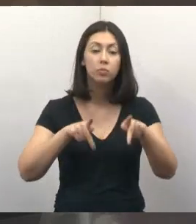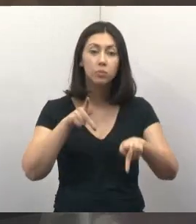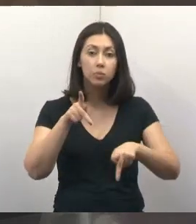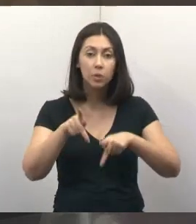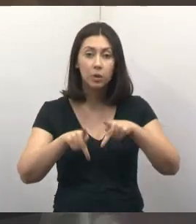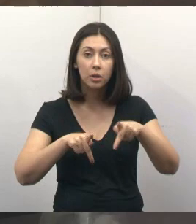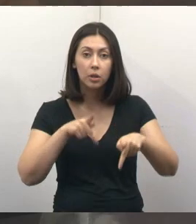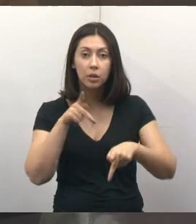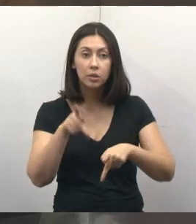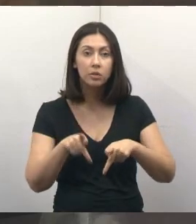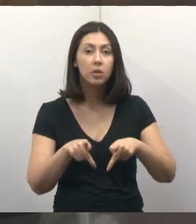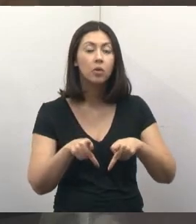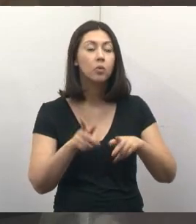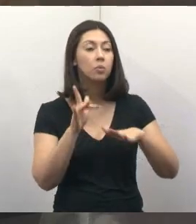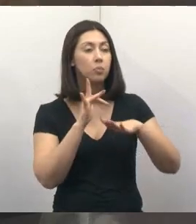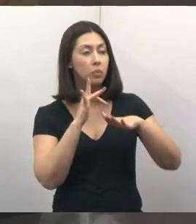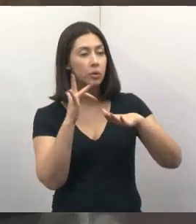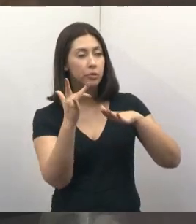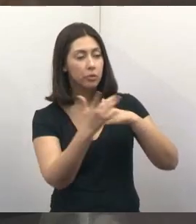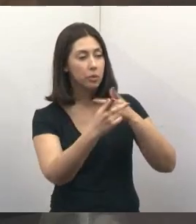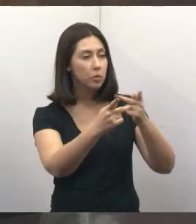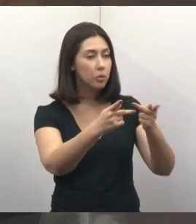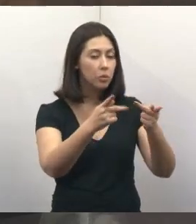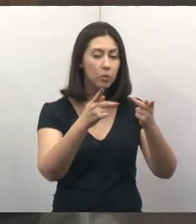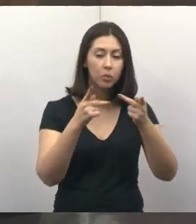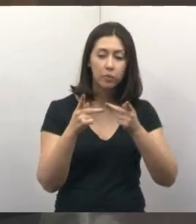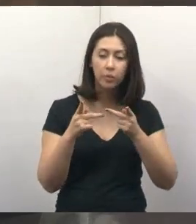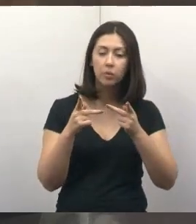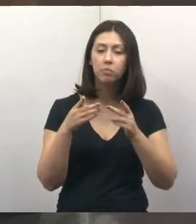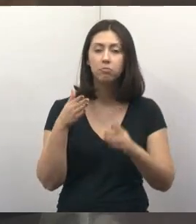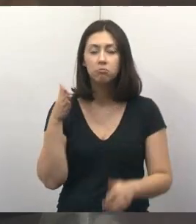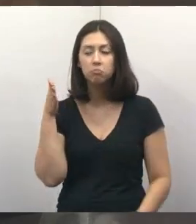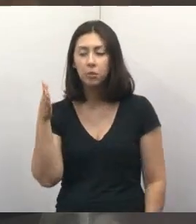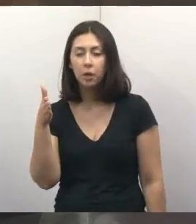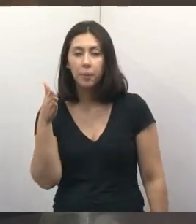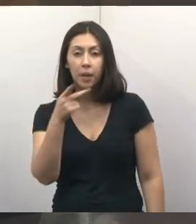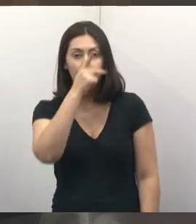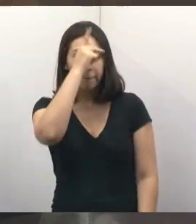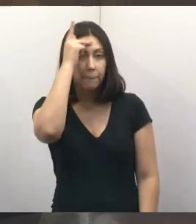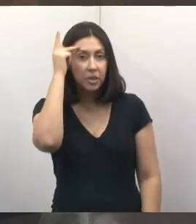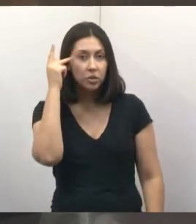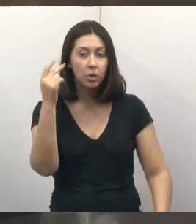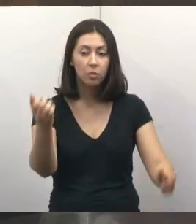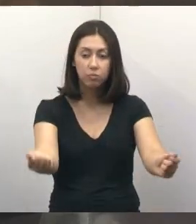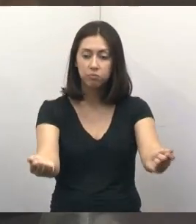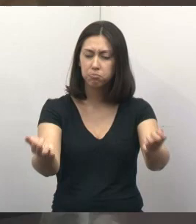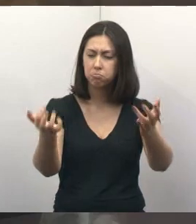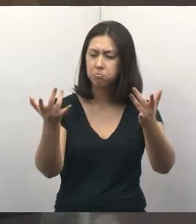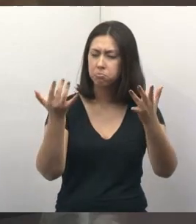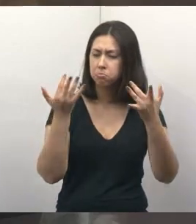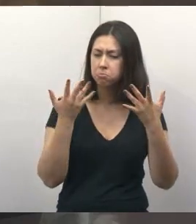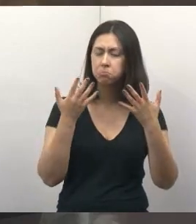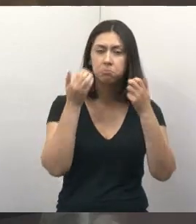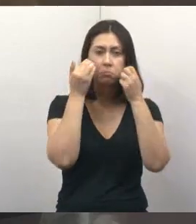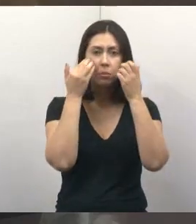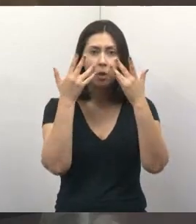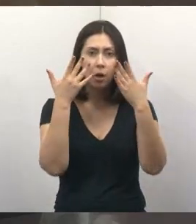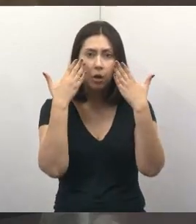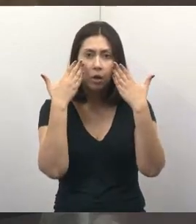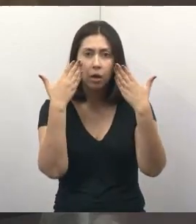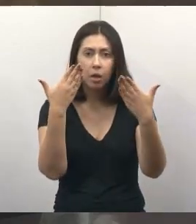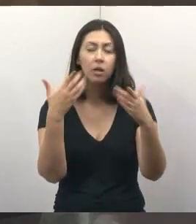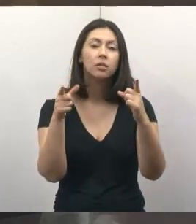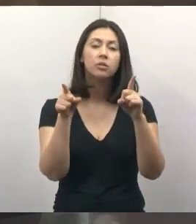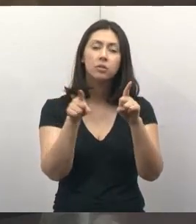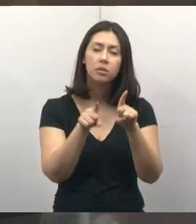fez convite nas redes sociais, compareceu o munícipe em todas as audiências, foi